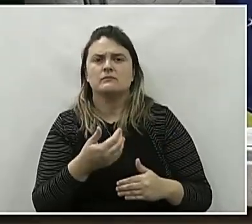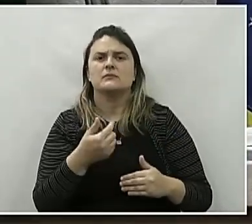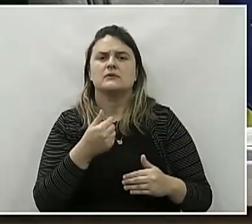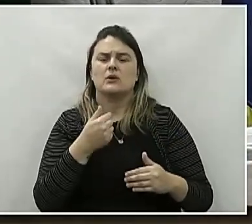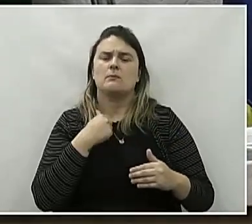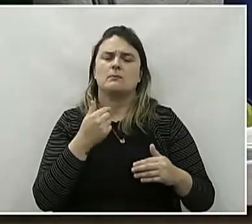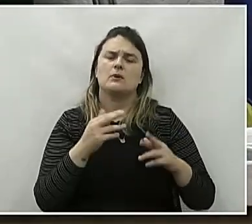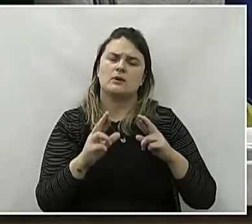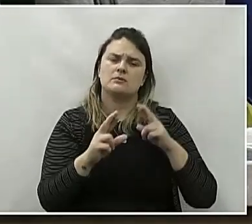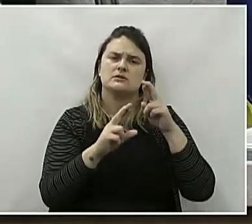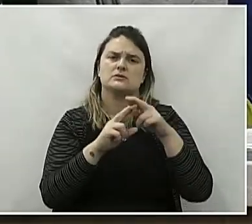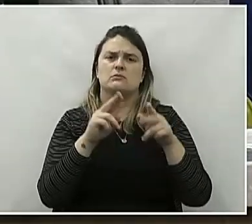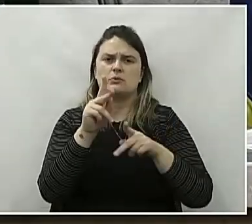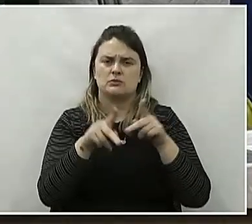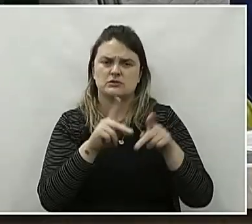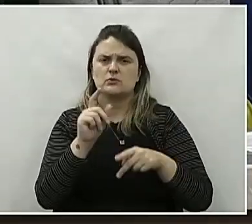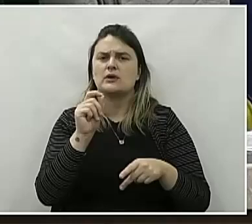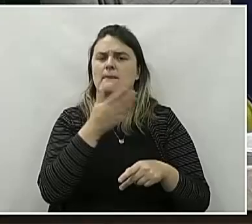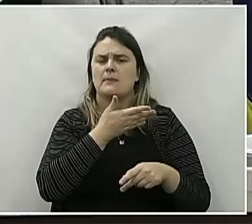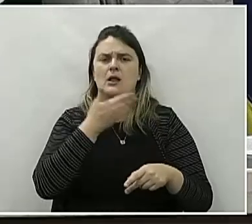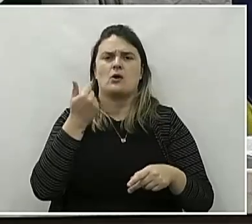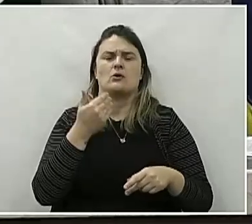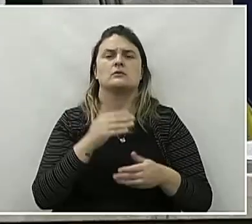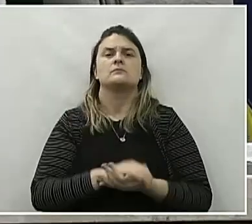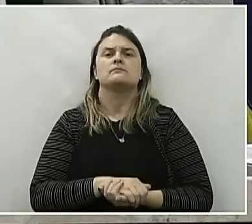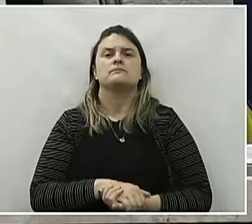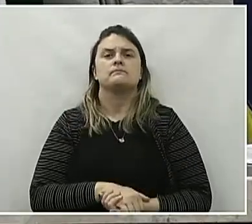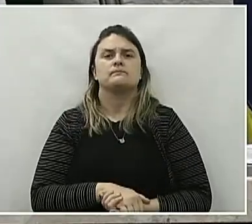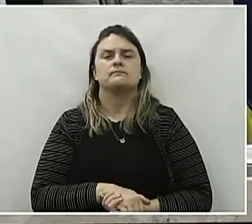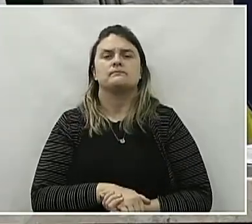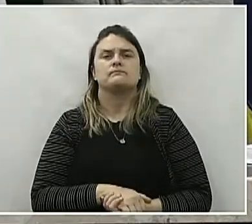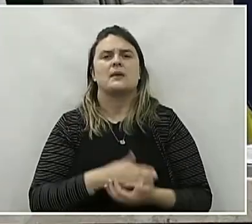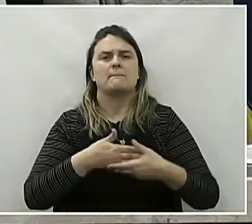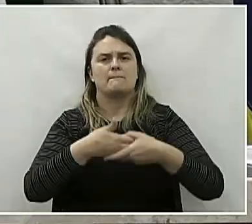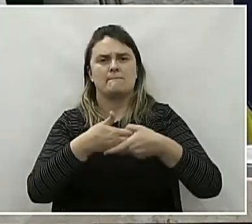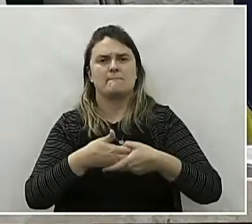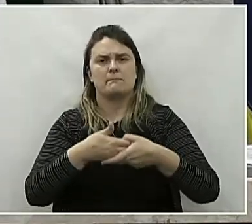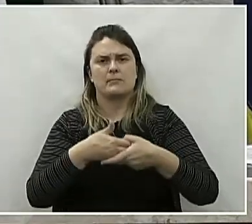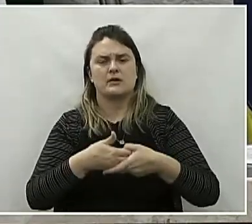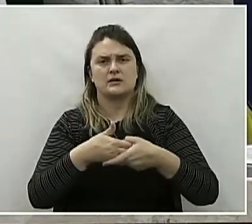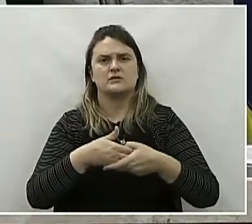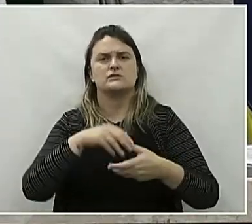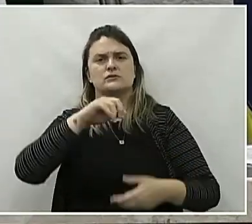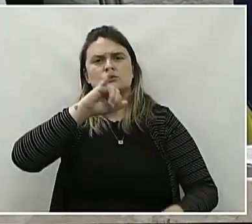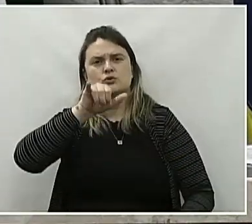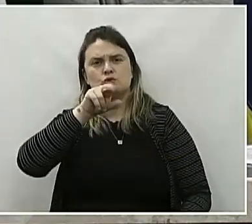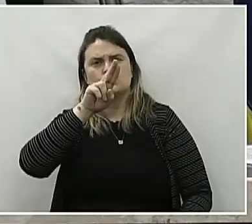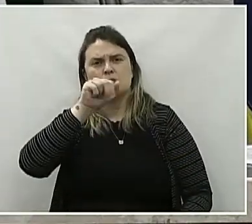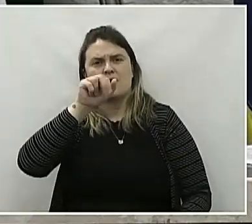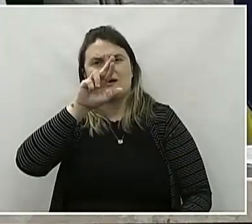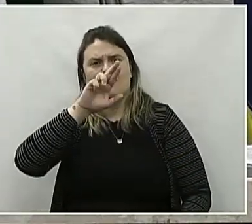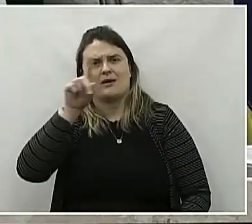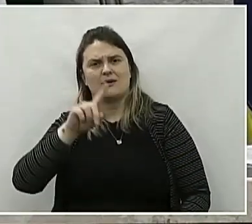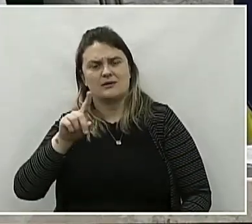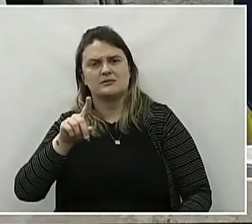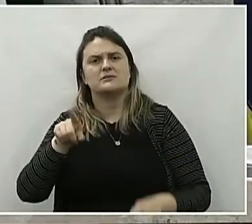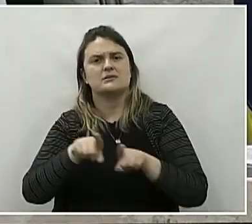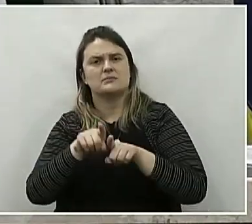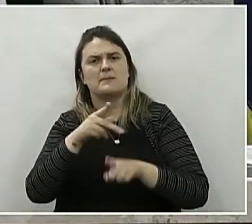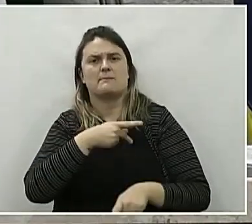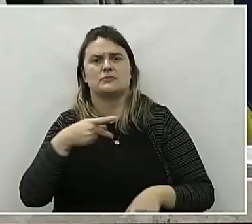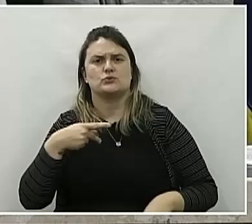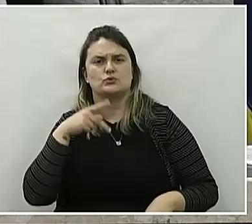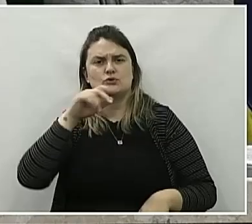representar a população da melhor maneira possível. Parabenizo o Jorge Estica, a pastora Josi, que foram eleitos